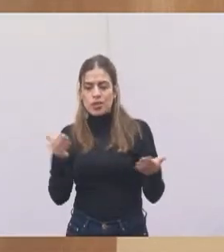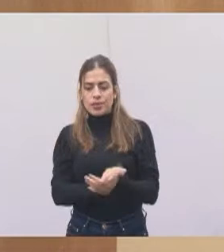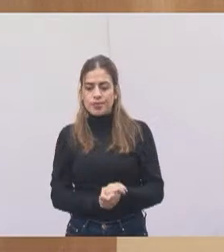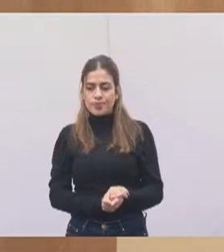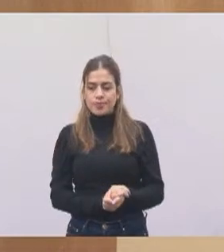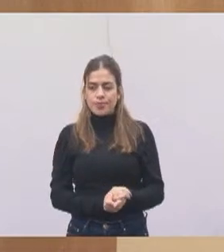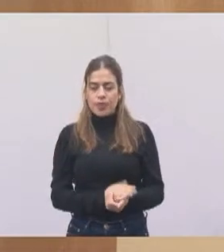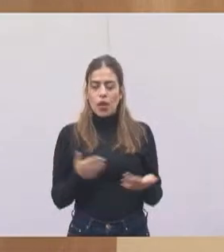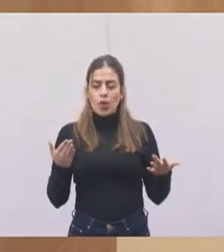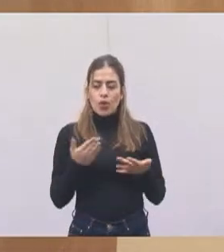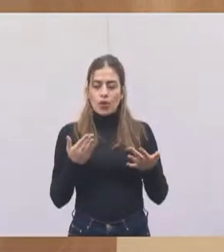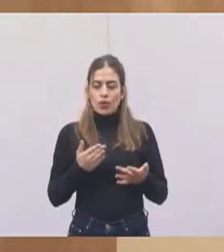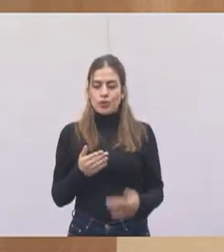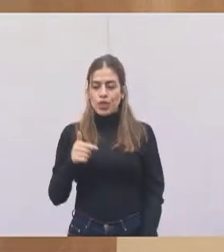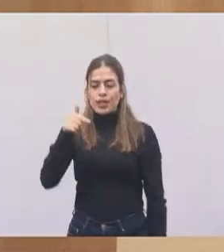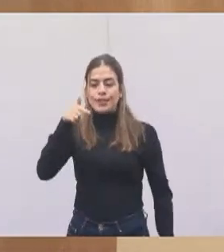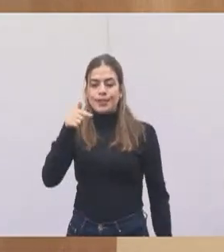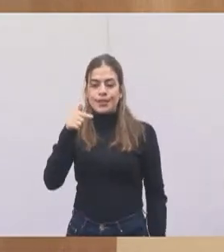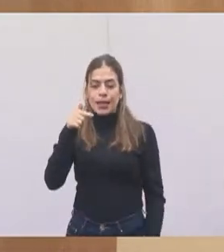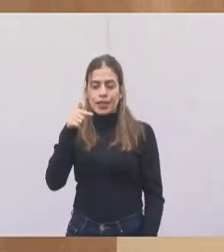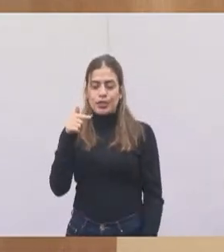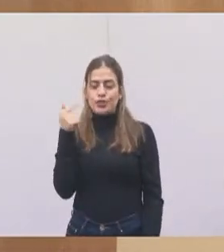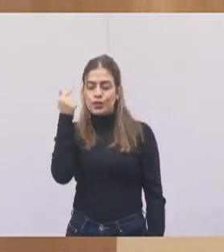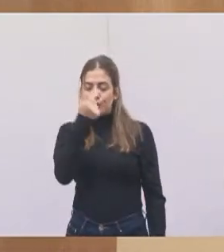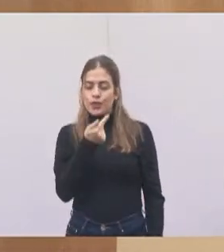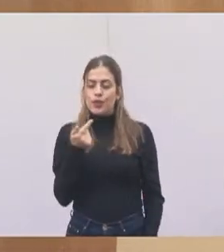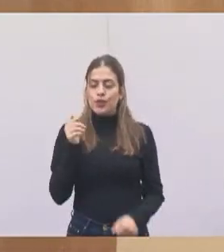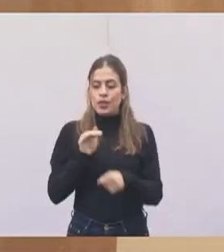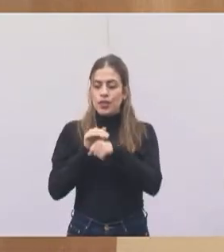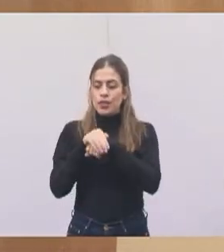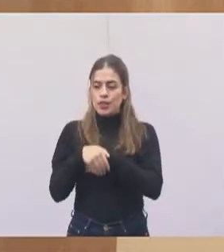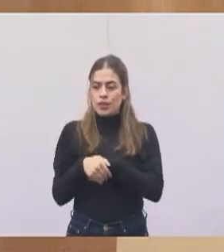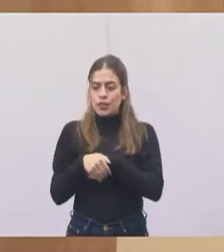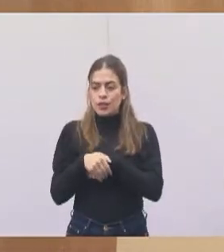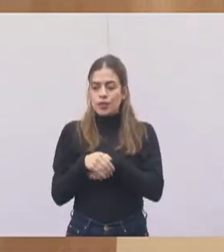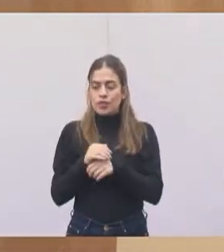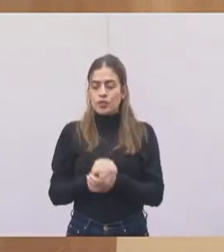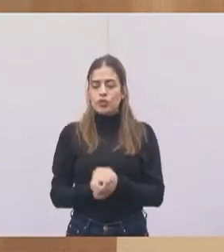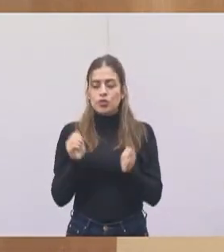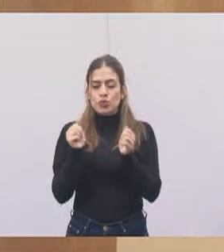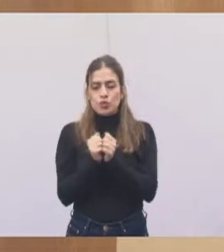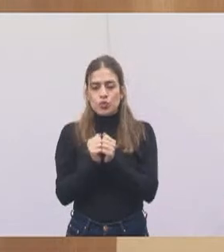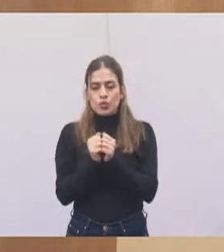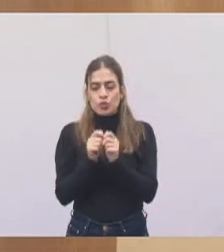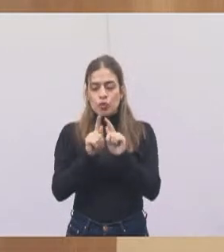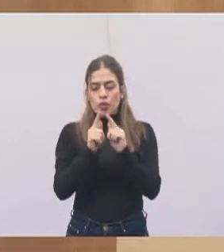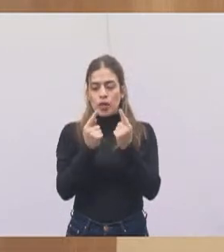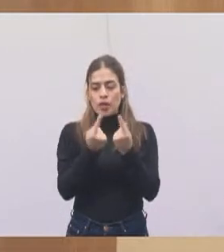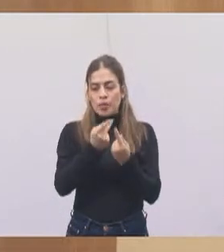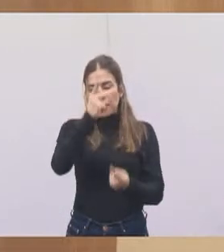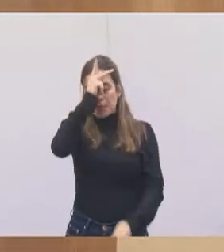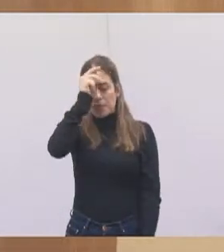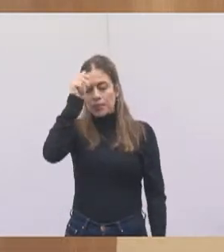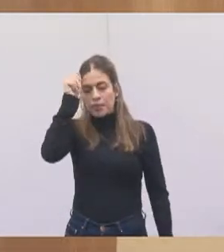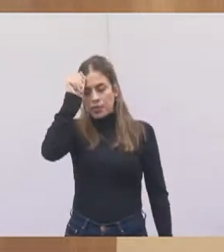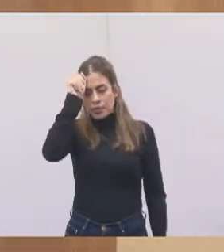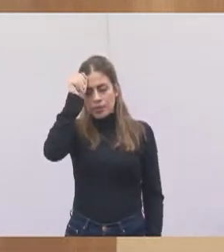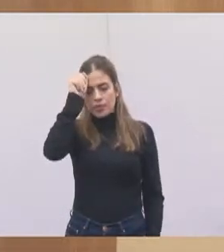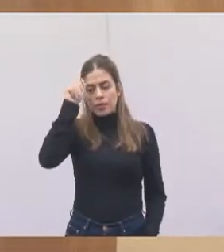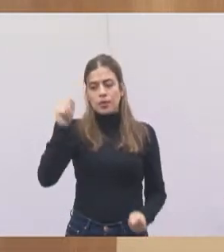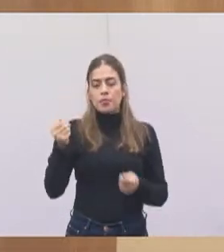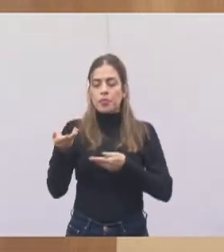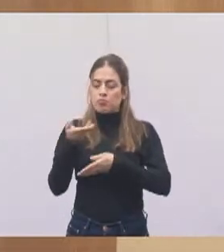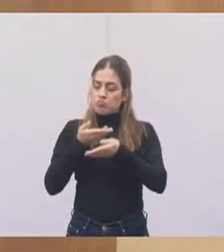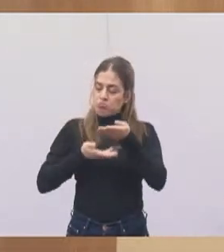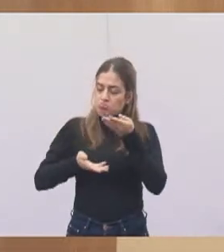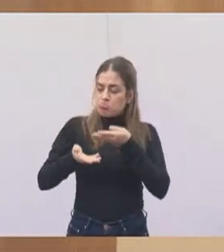hoje a gente estará aí às 19h, juntamente com a equipe do governo, discutindo melhorias para que a gente possa inserir nas leis, nas diretrizes